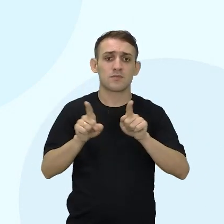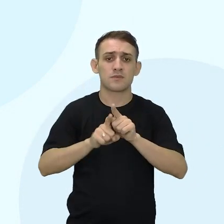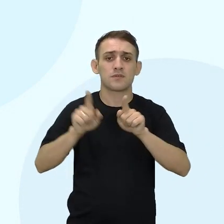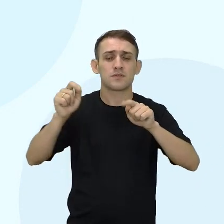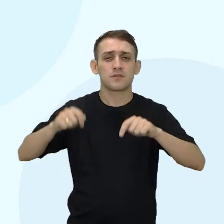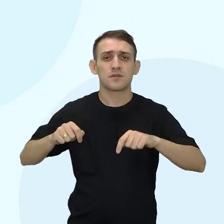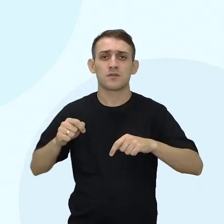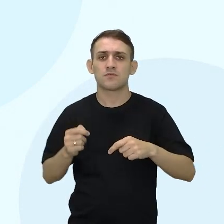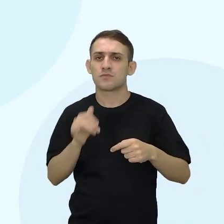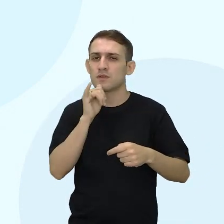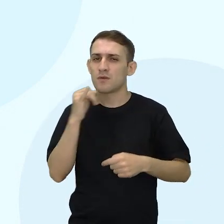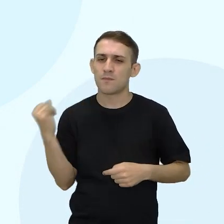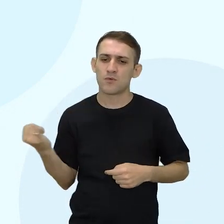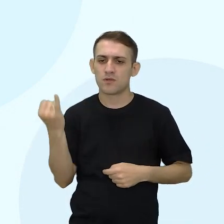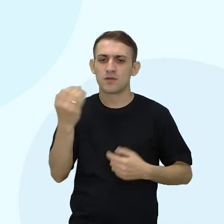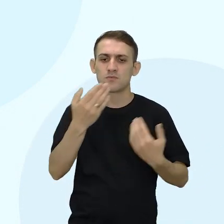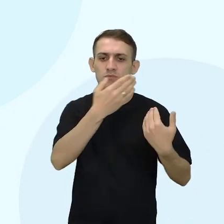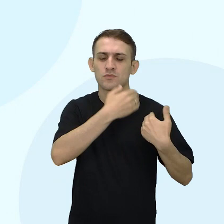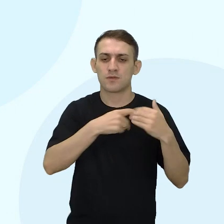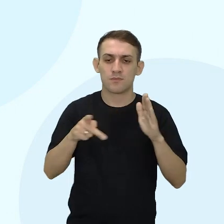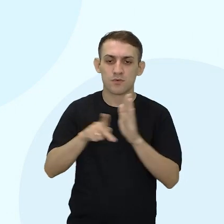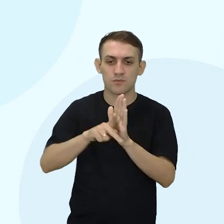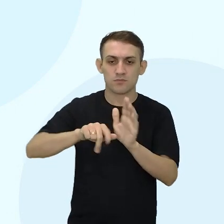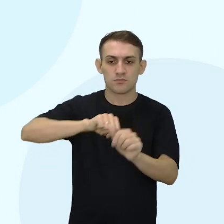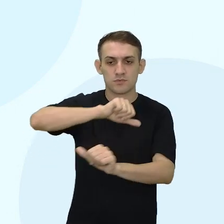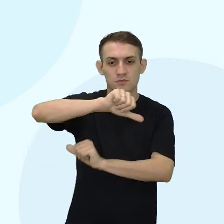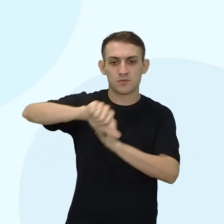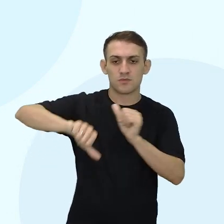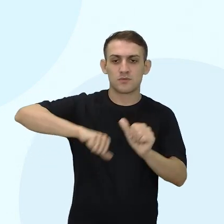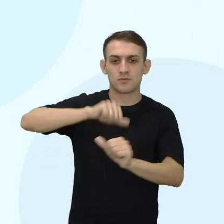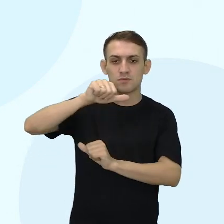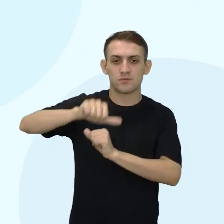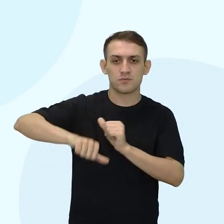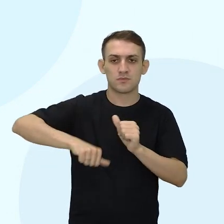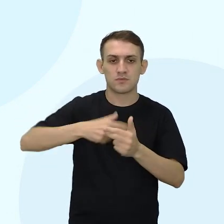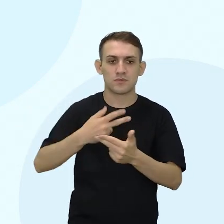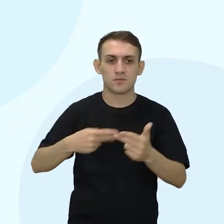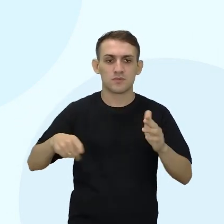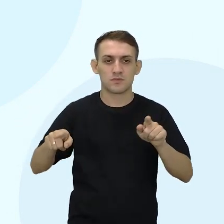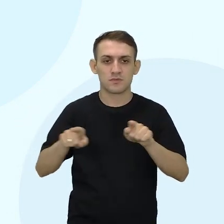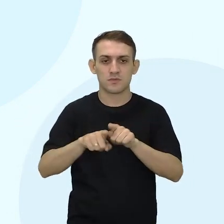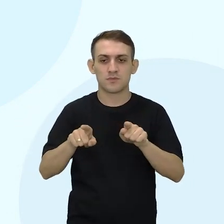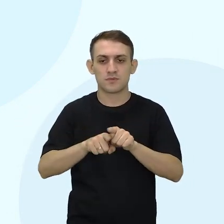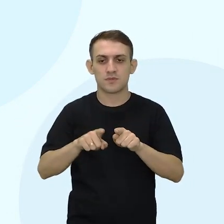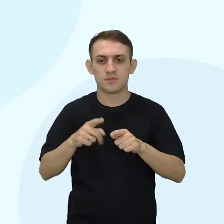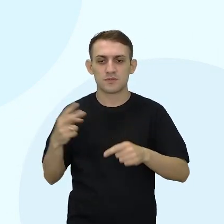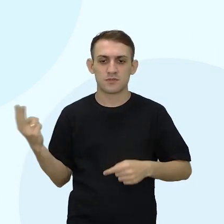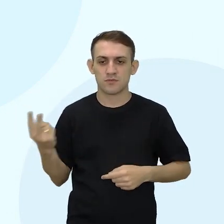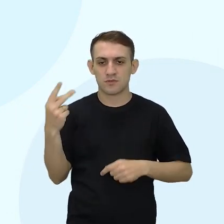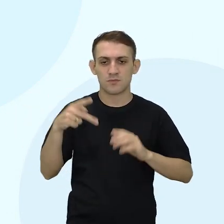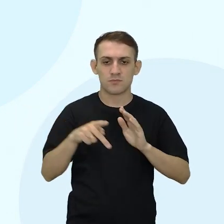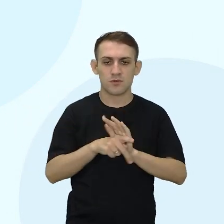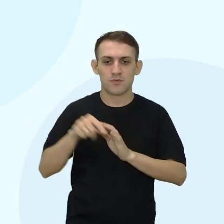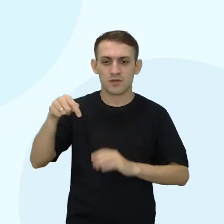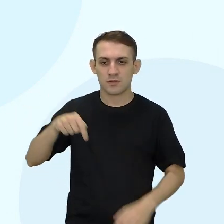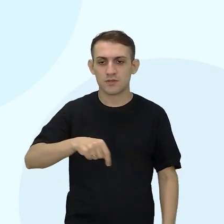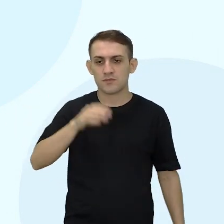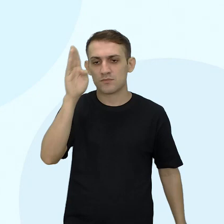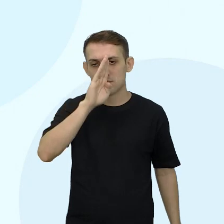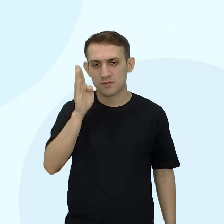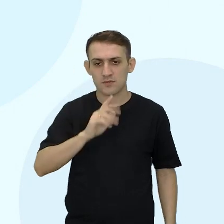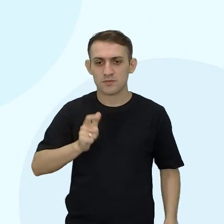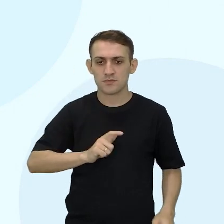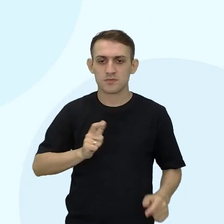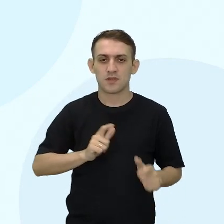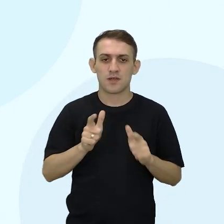desempenhou um importante papel na transformação e incorporação de determinados valores típicos de um Brasil em que a